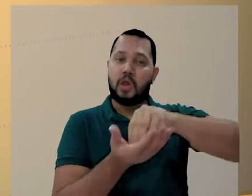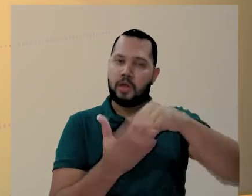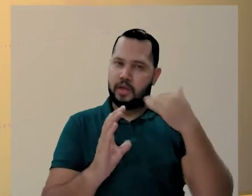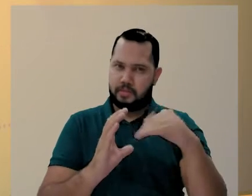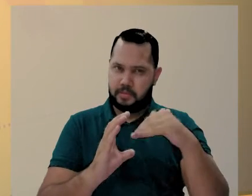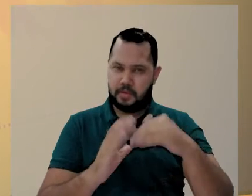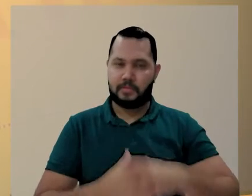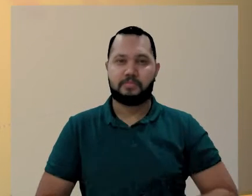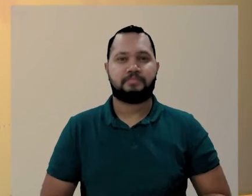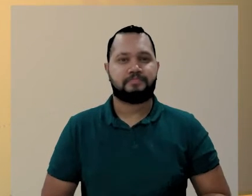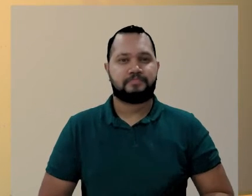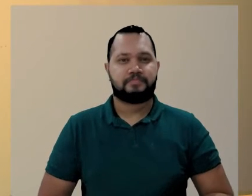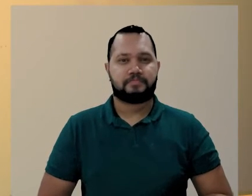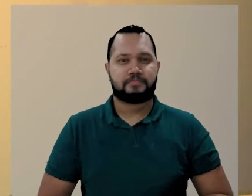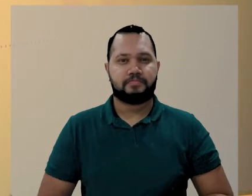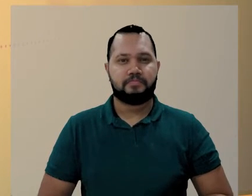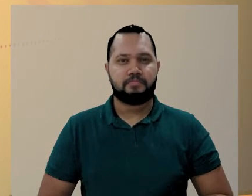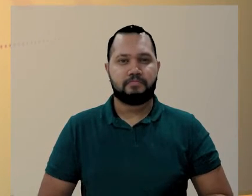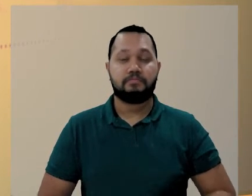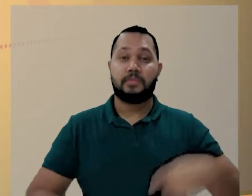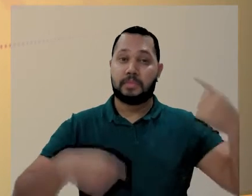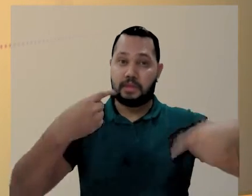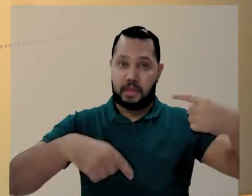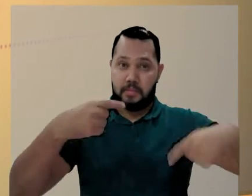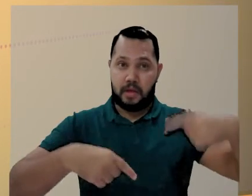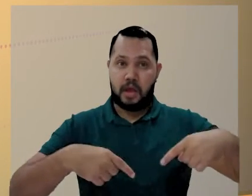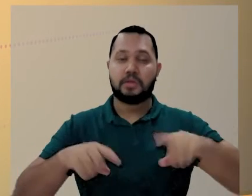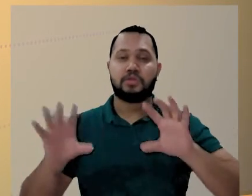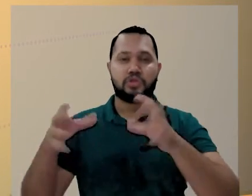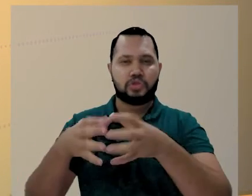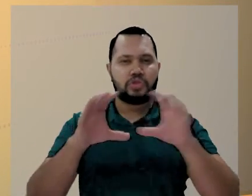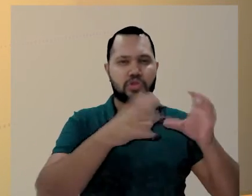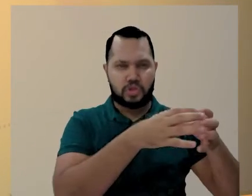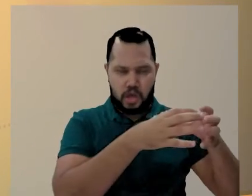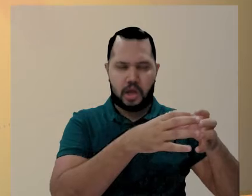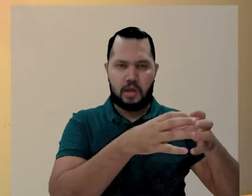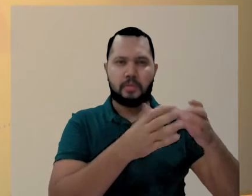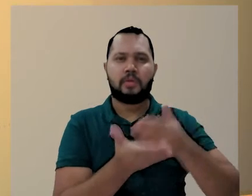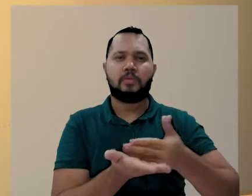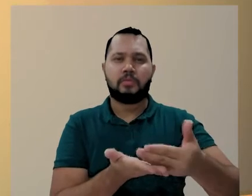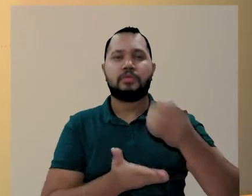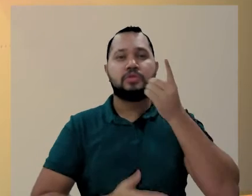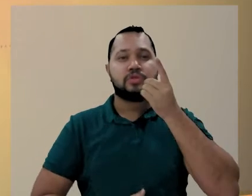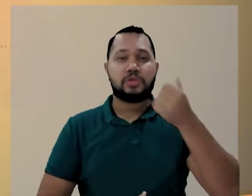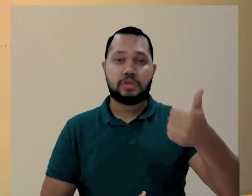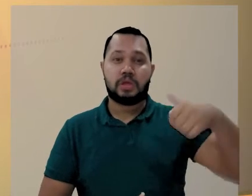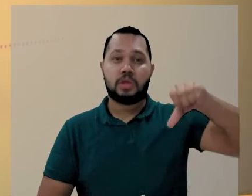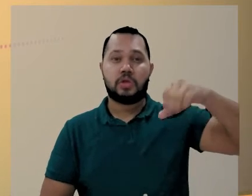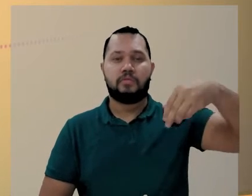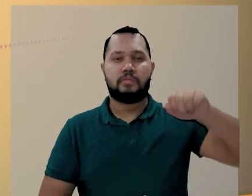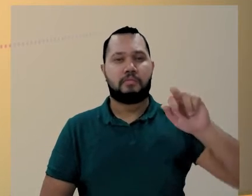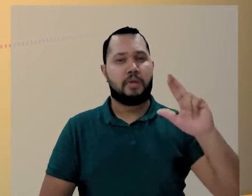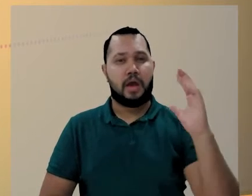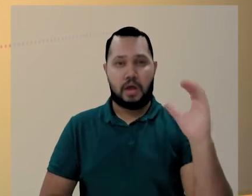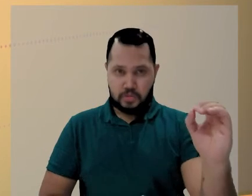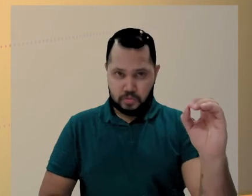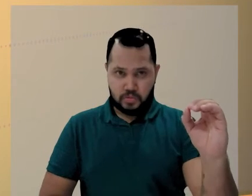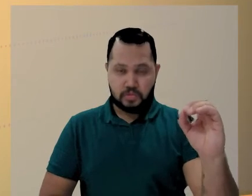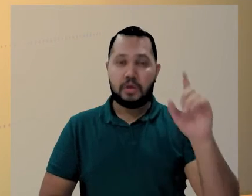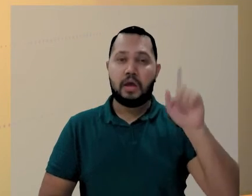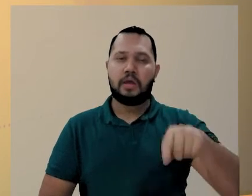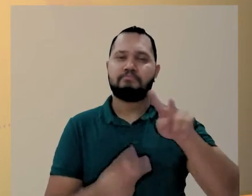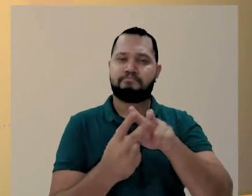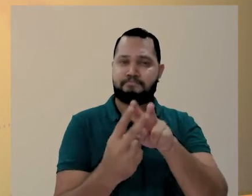a atualização do contato. O debate entre os candidatos concorrentes ocorre no dia 19 de